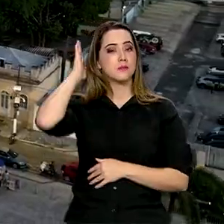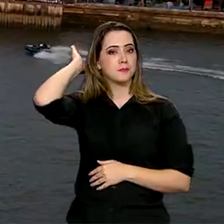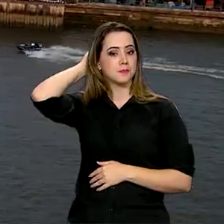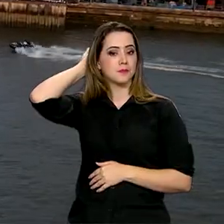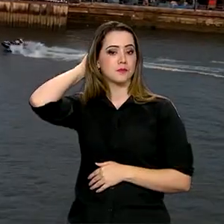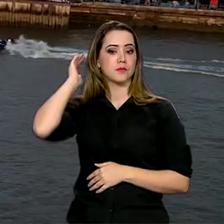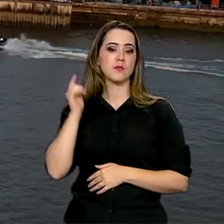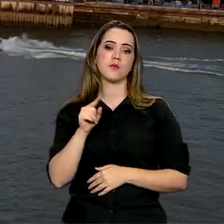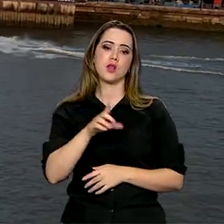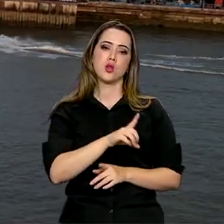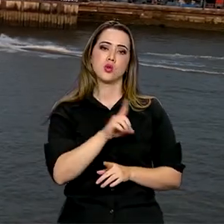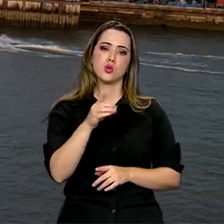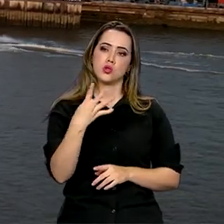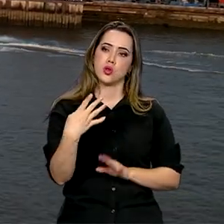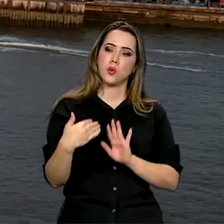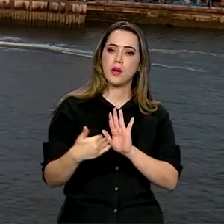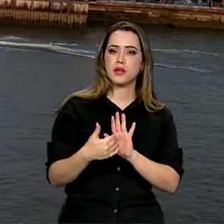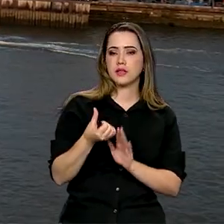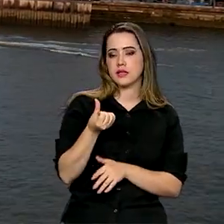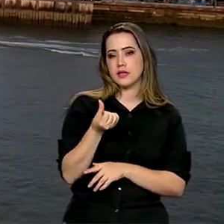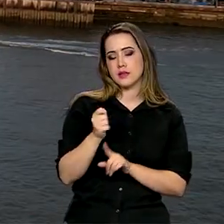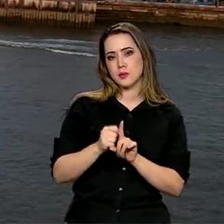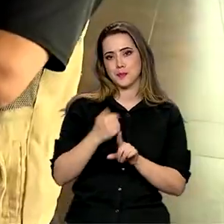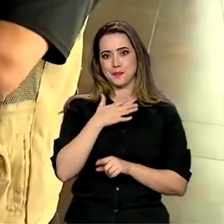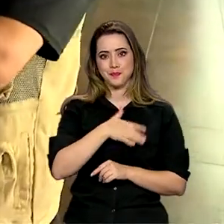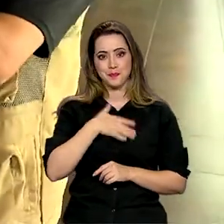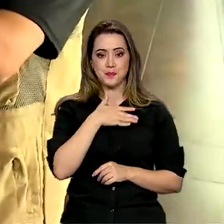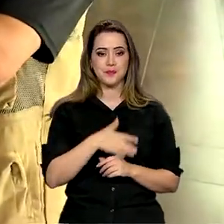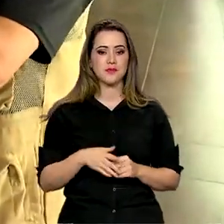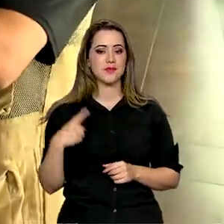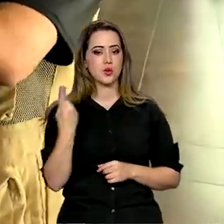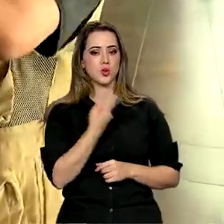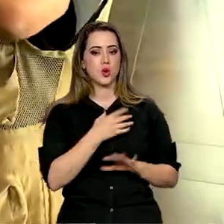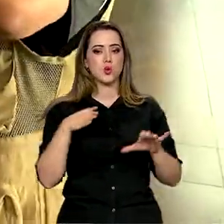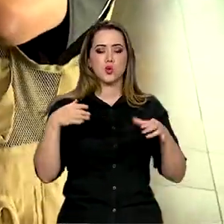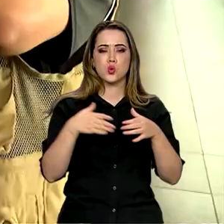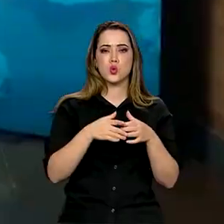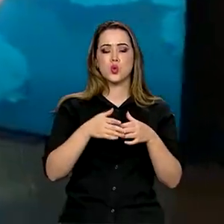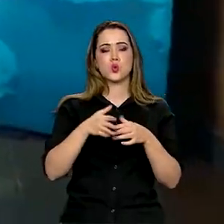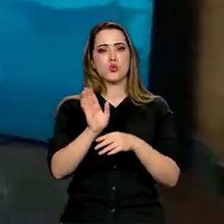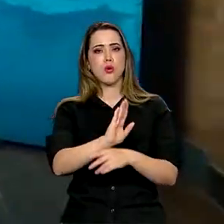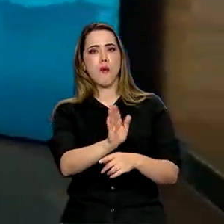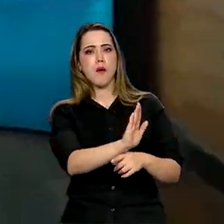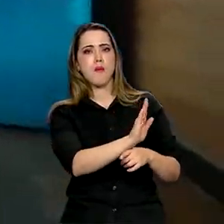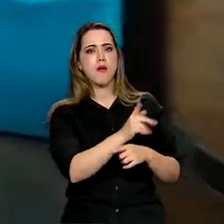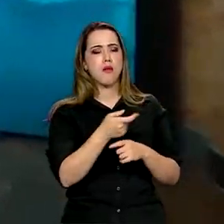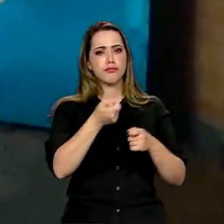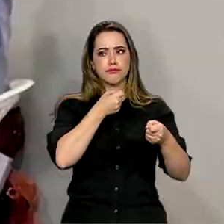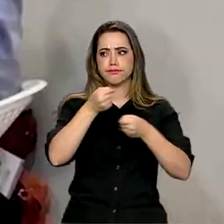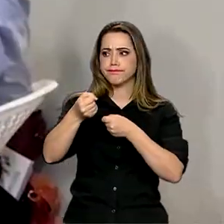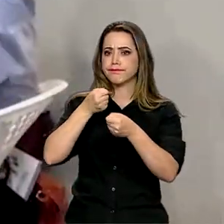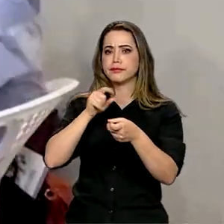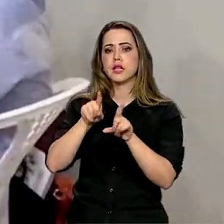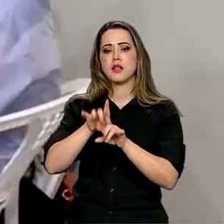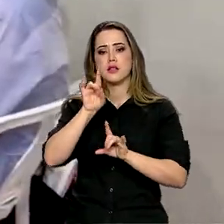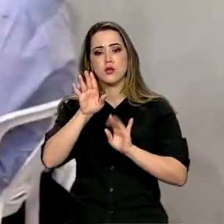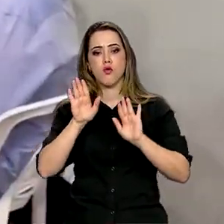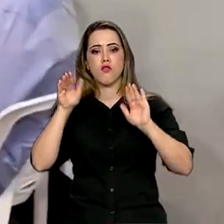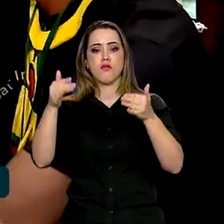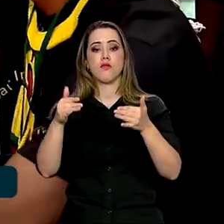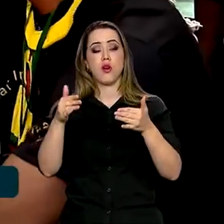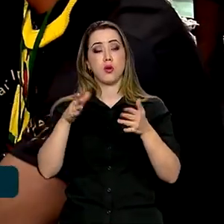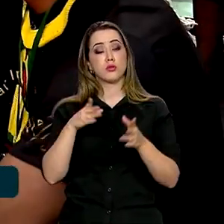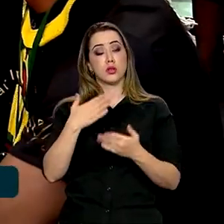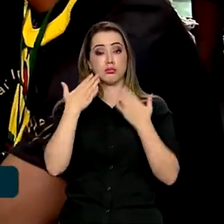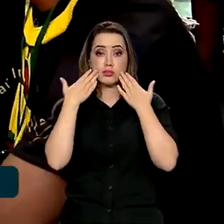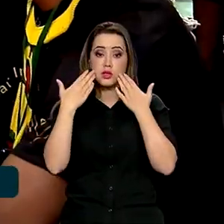no Pará, entre os dias 4 e 6 de agosto. Nossas equipes de reportagem, enviadas especialmente para esta cobertura,